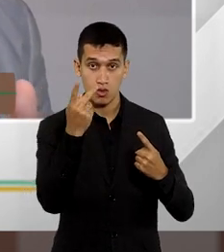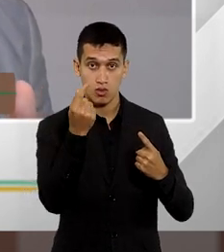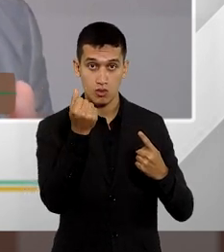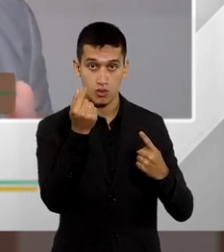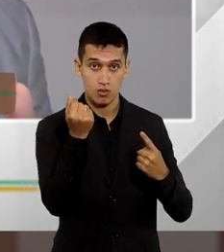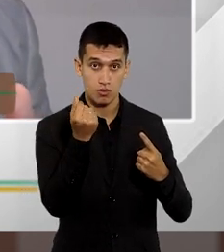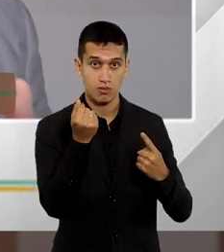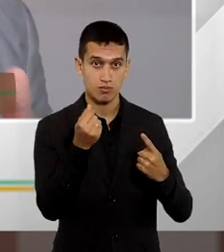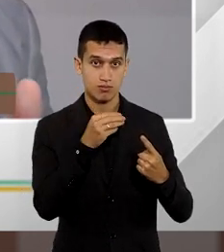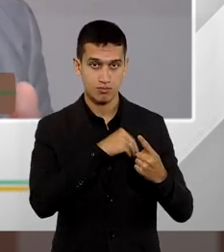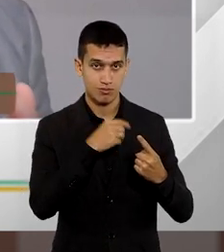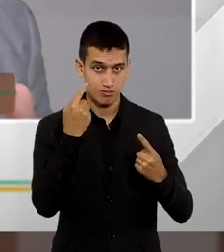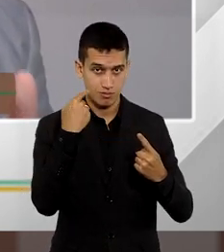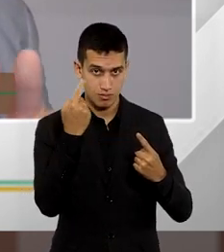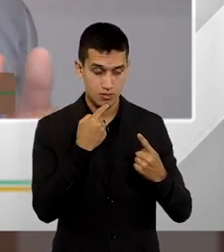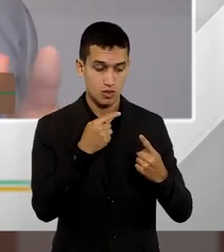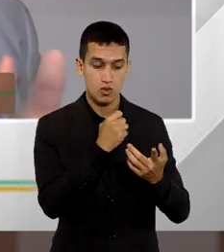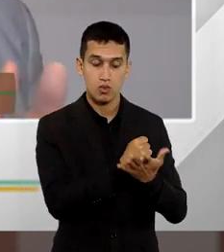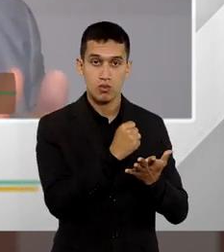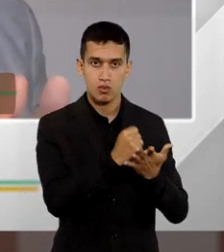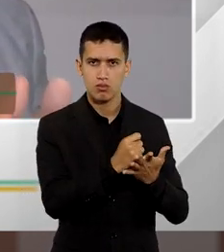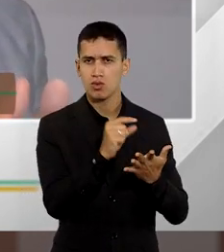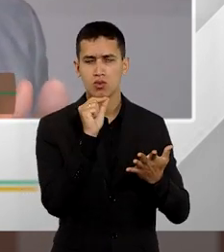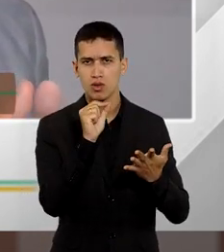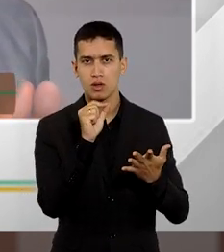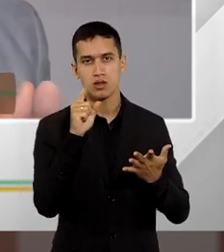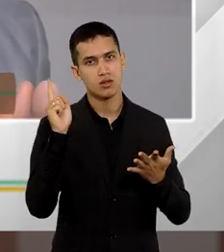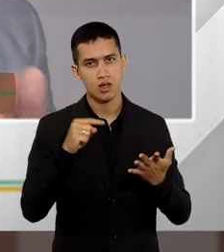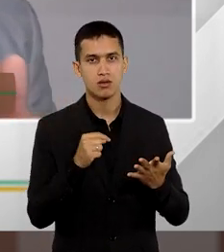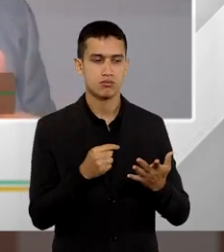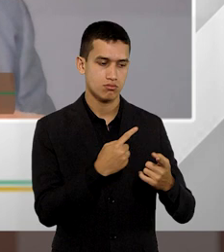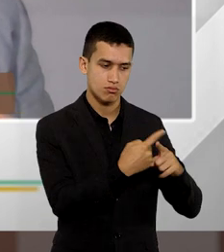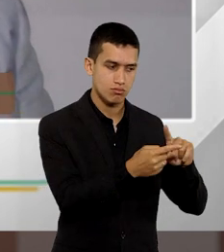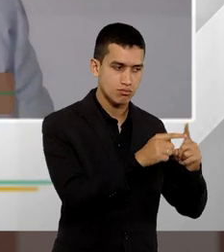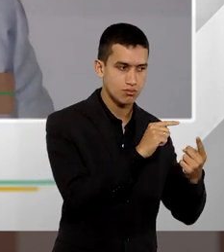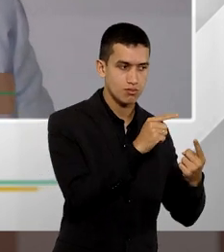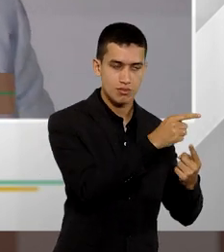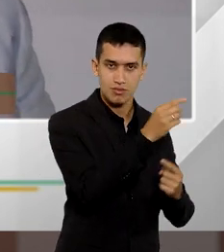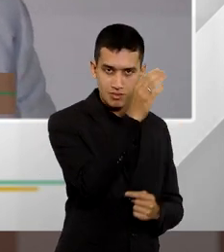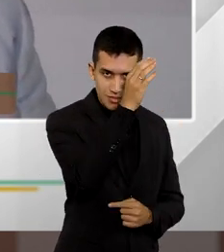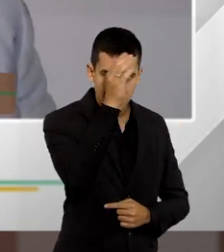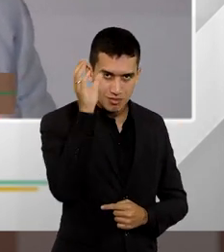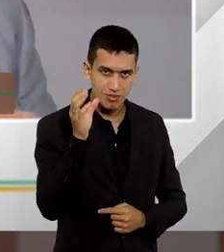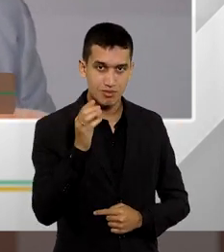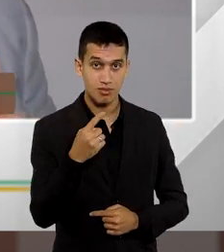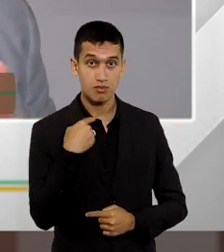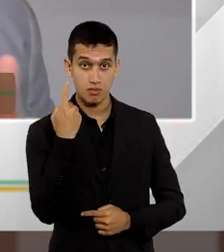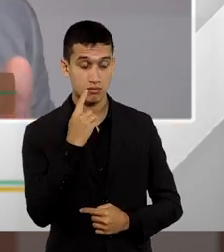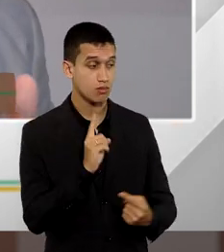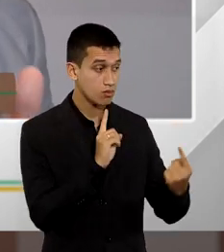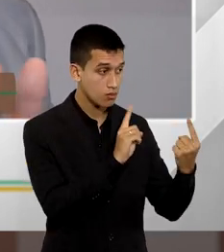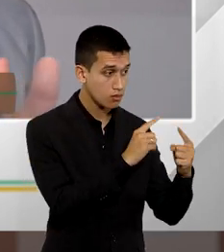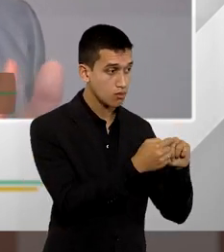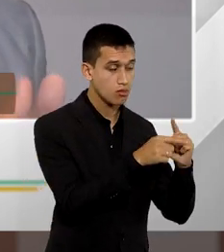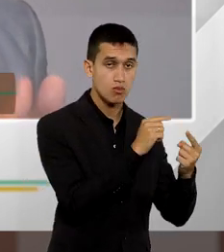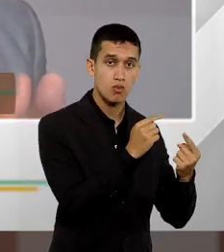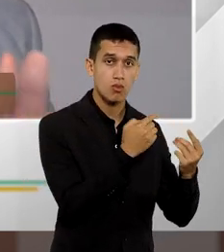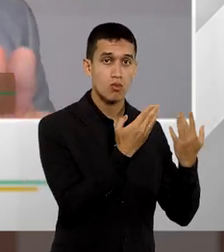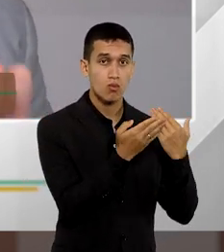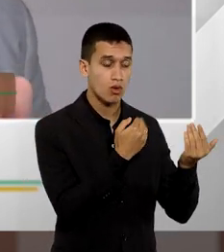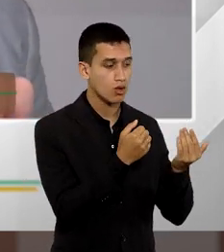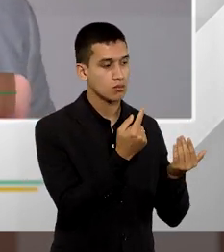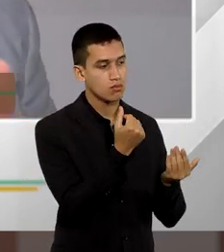são os honorários contratuais? É a verba honorária contratada entre o advogado e seu constituinte para determinada